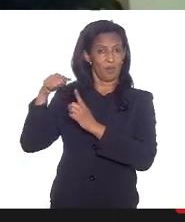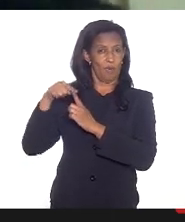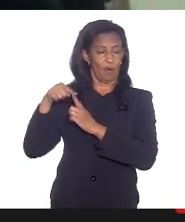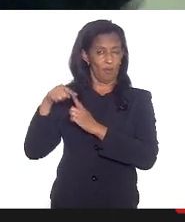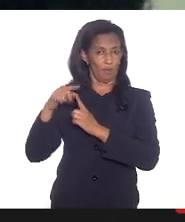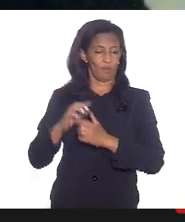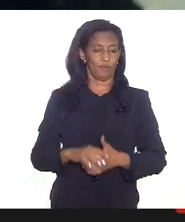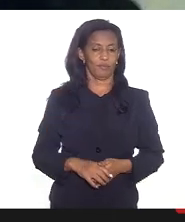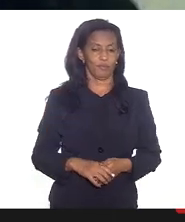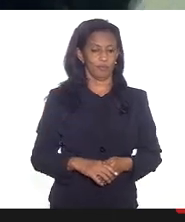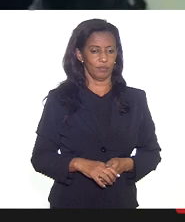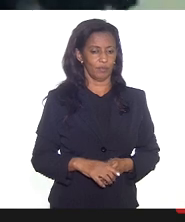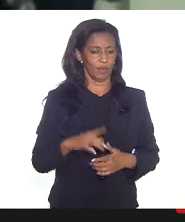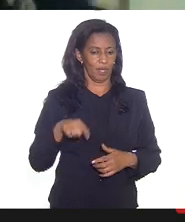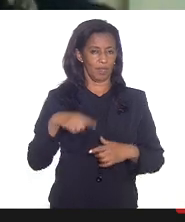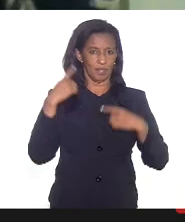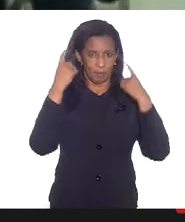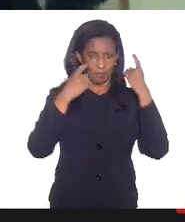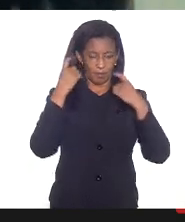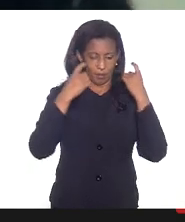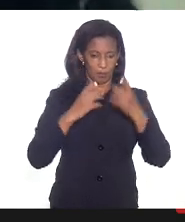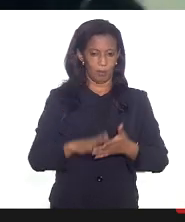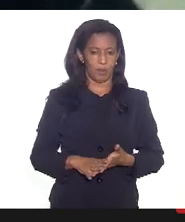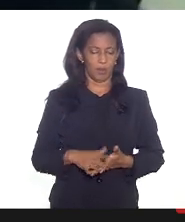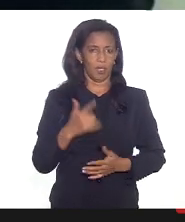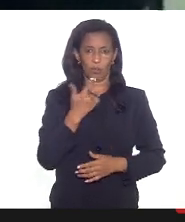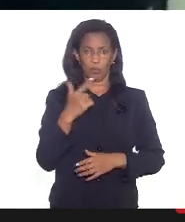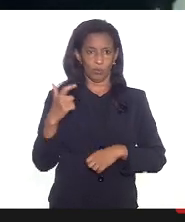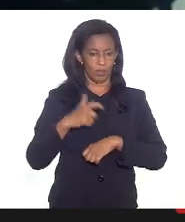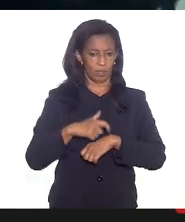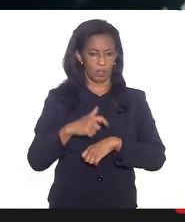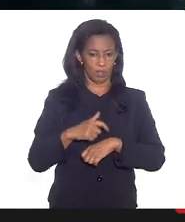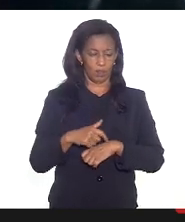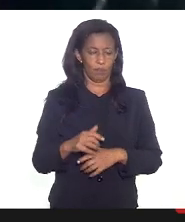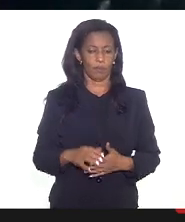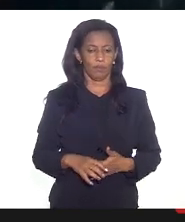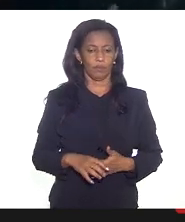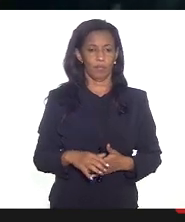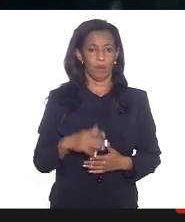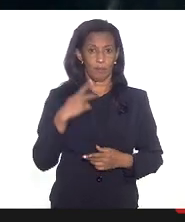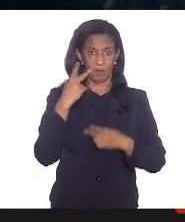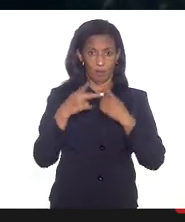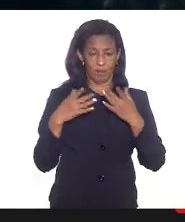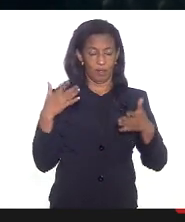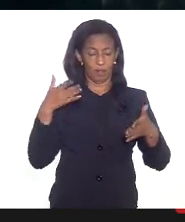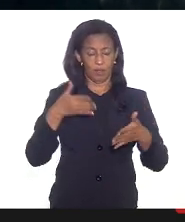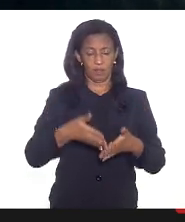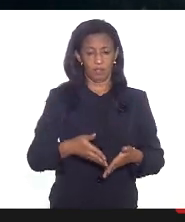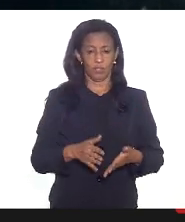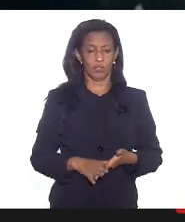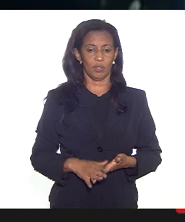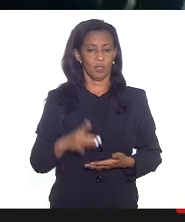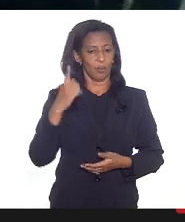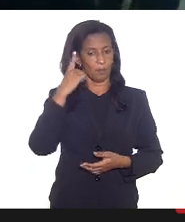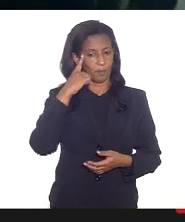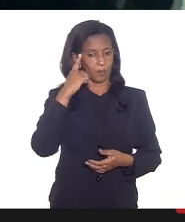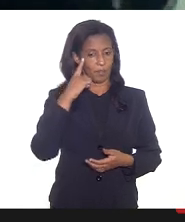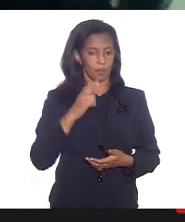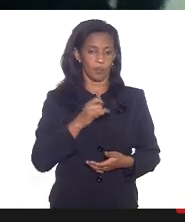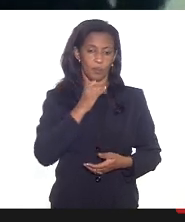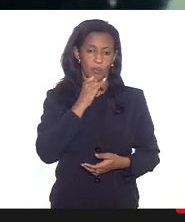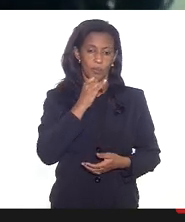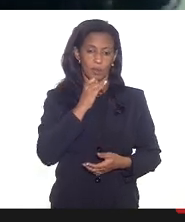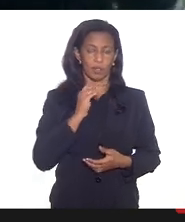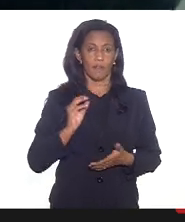essa é minha preocupação eu sei que a gente tem pouco tempo minha fala é justamente nesse sentido e eu penso que por